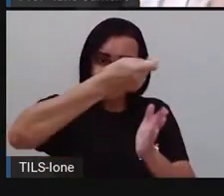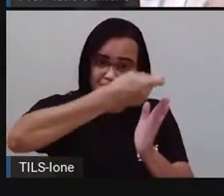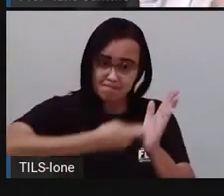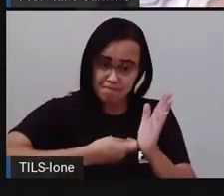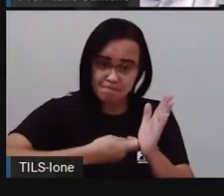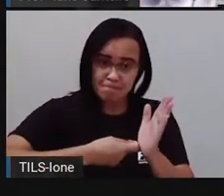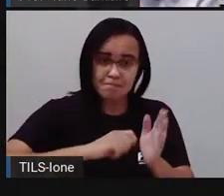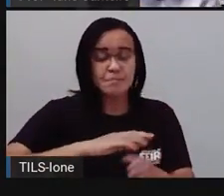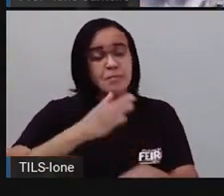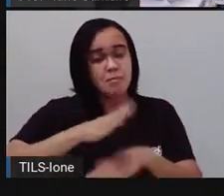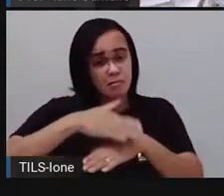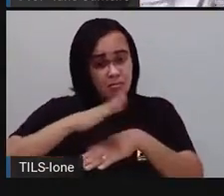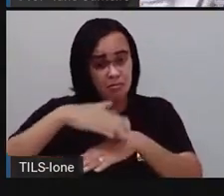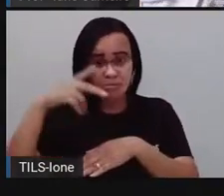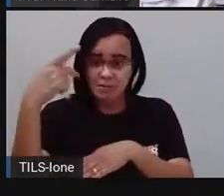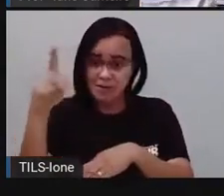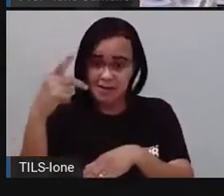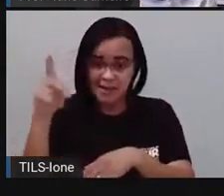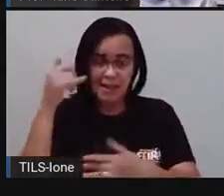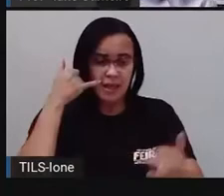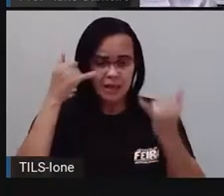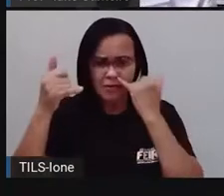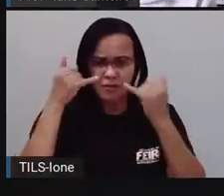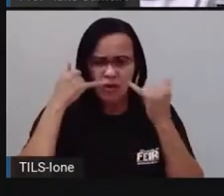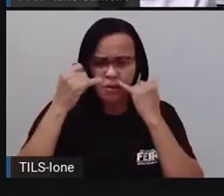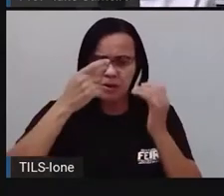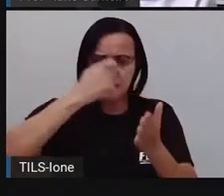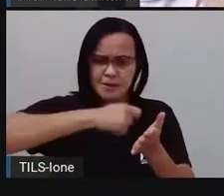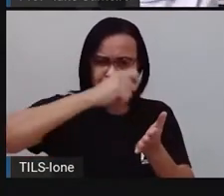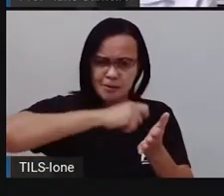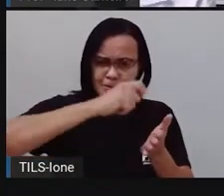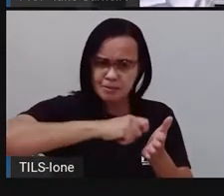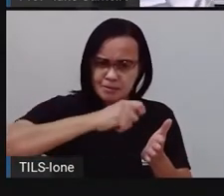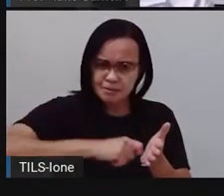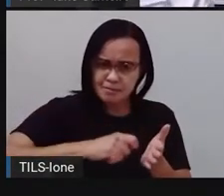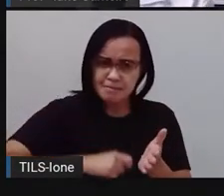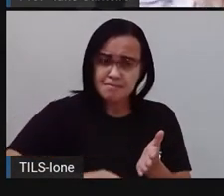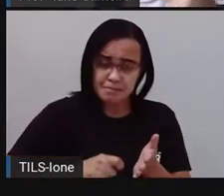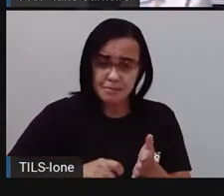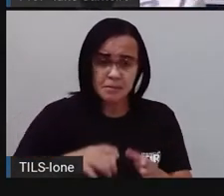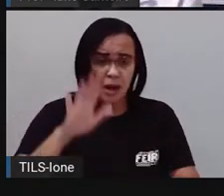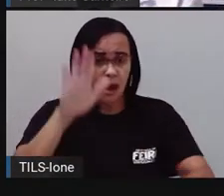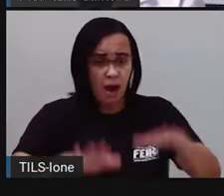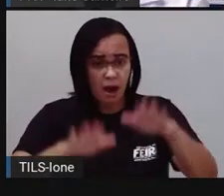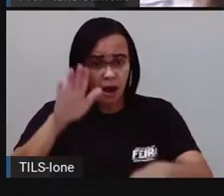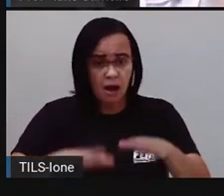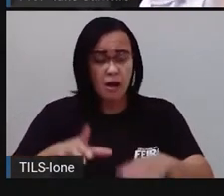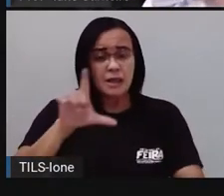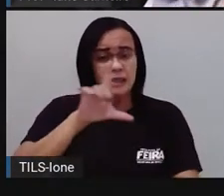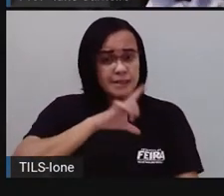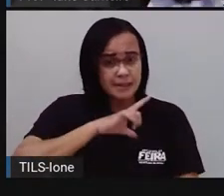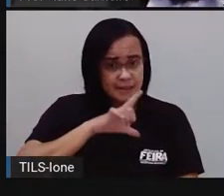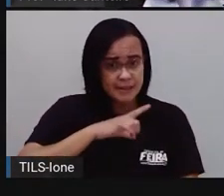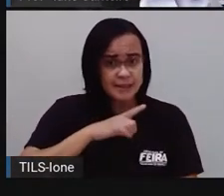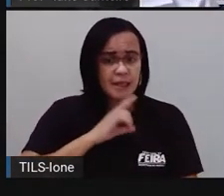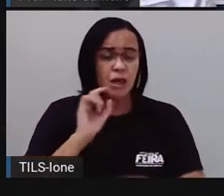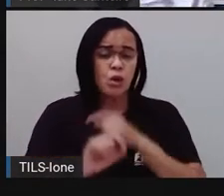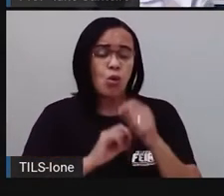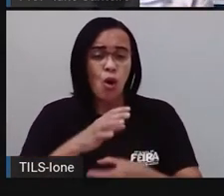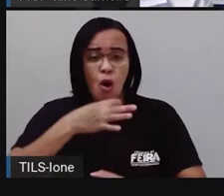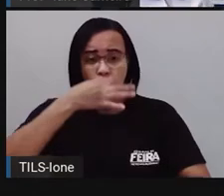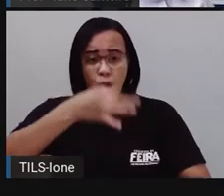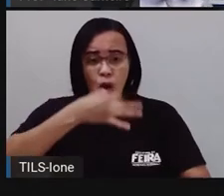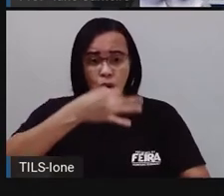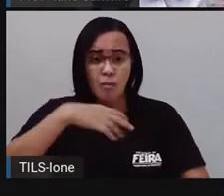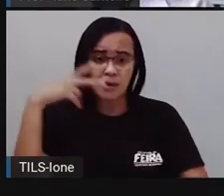por escrever essas informações, né? Às vezes, também tem comentários. Então, você pode colocar seus comentários